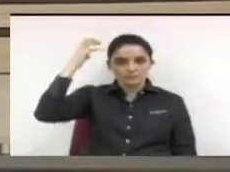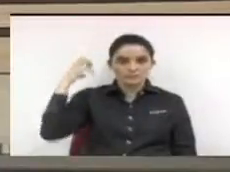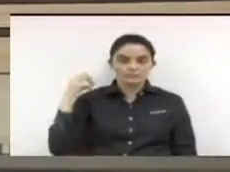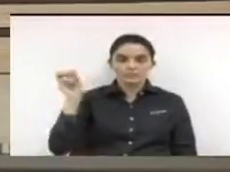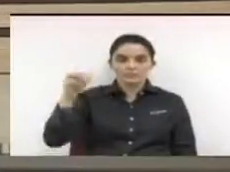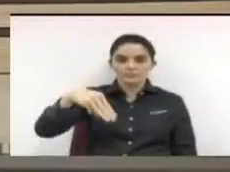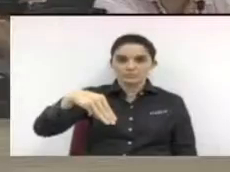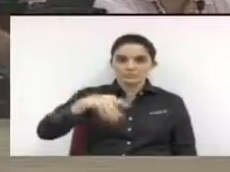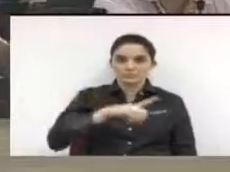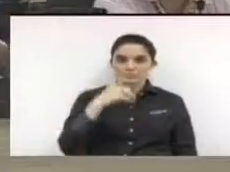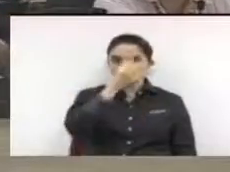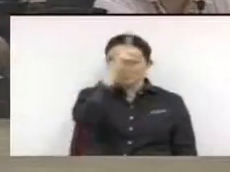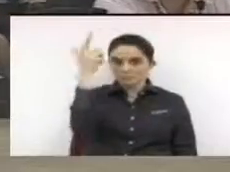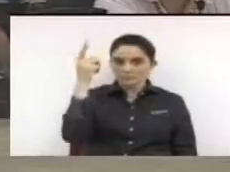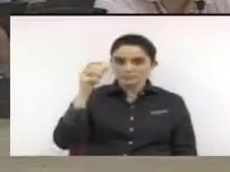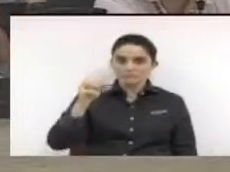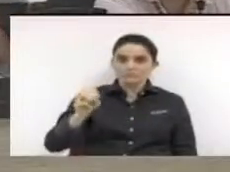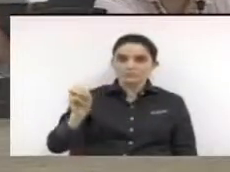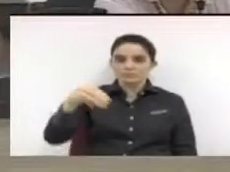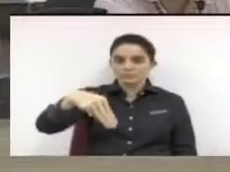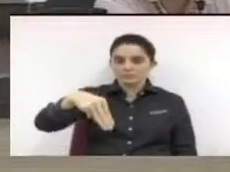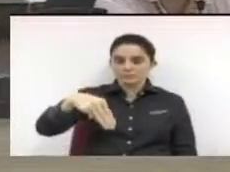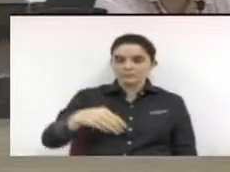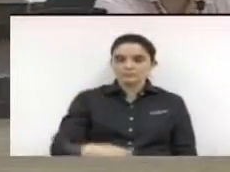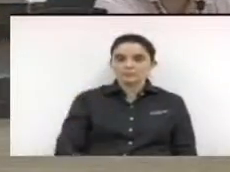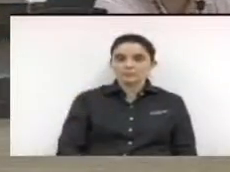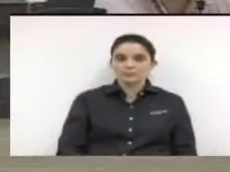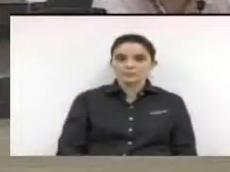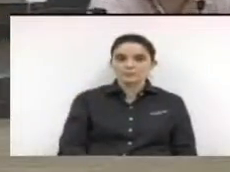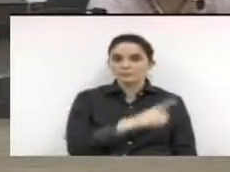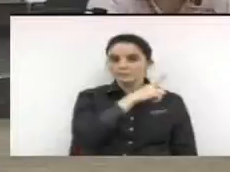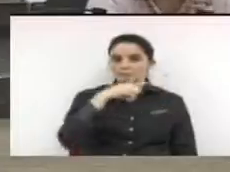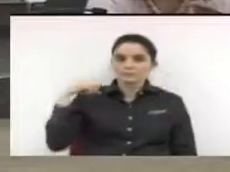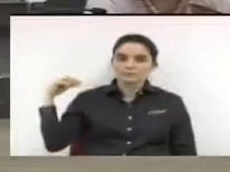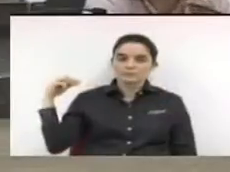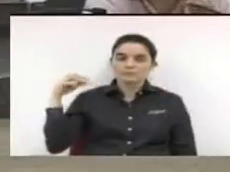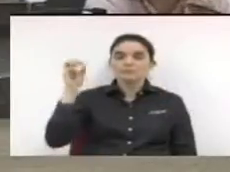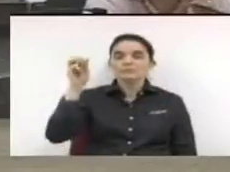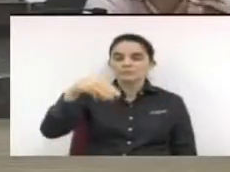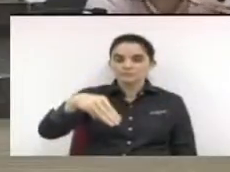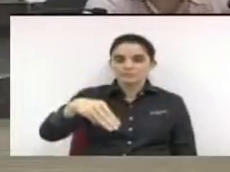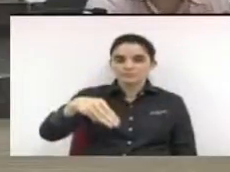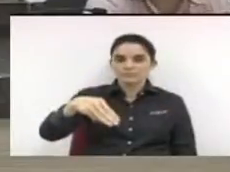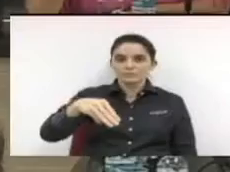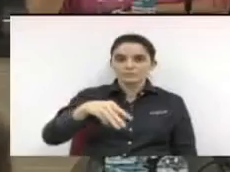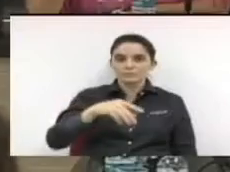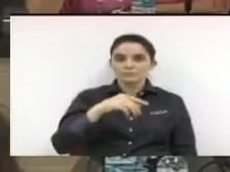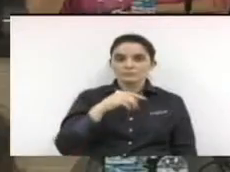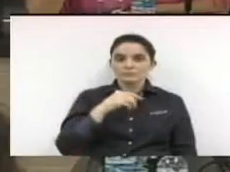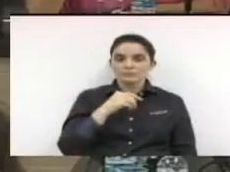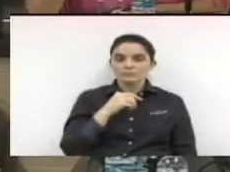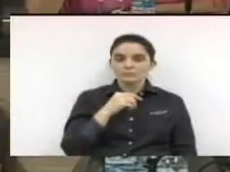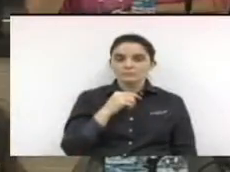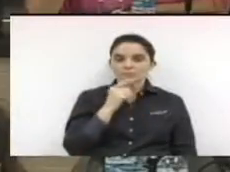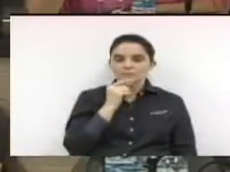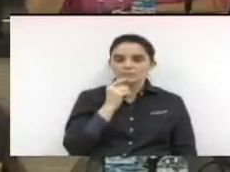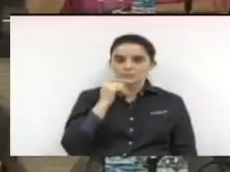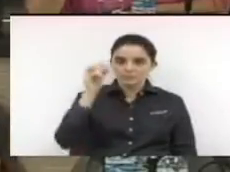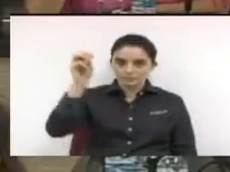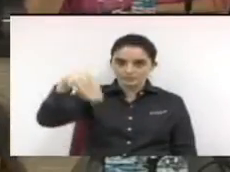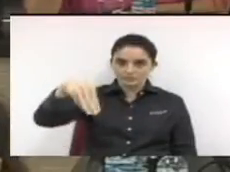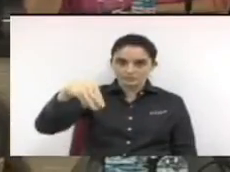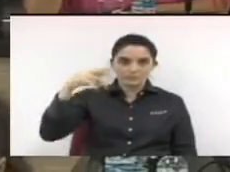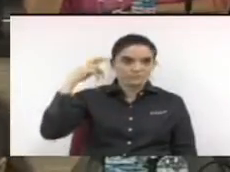Sim. Luizinho da Casa Kiel? Sim. Doutor Amaira da Costa? Sim. Doutor Raul? Sim.